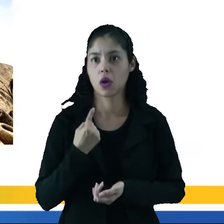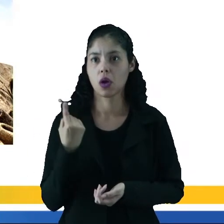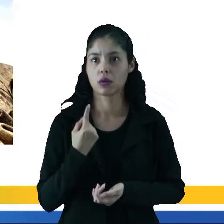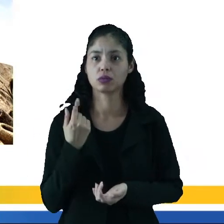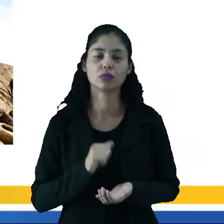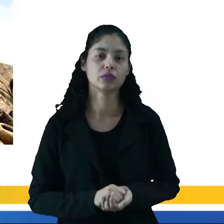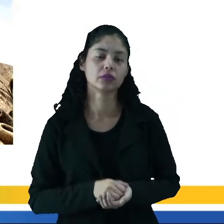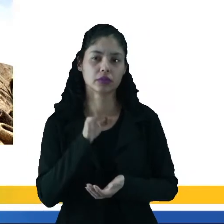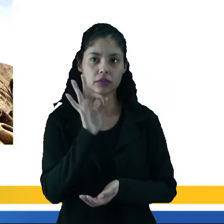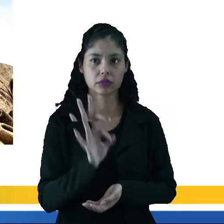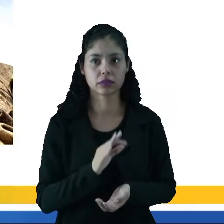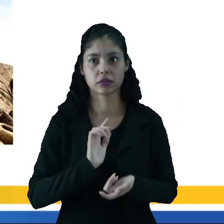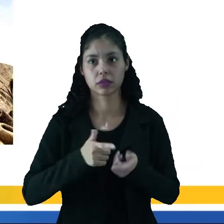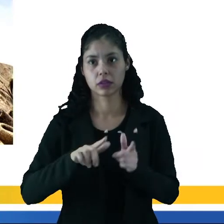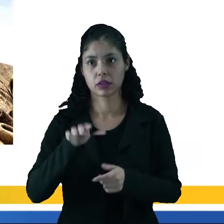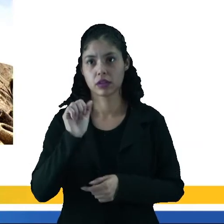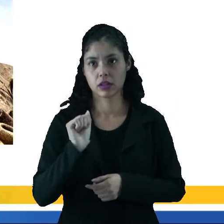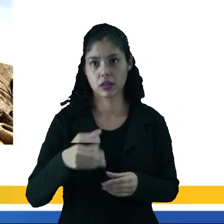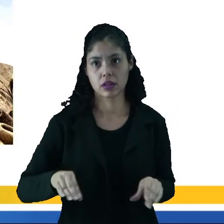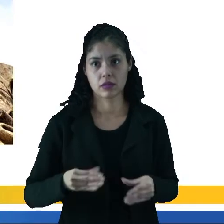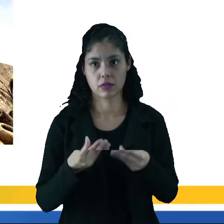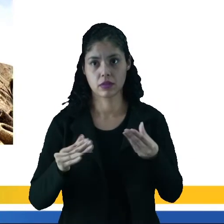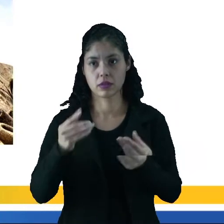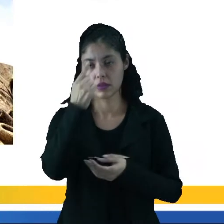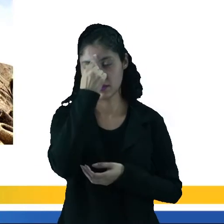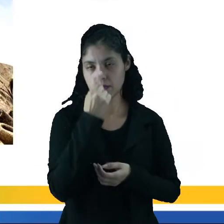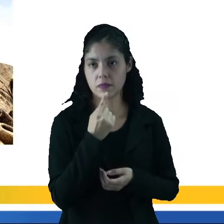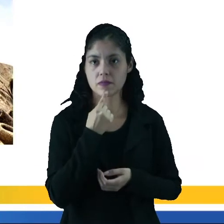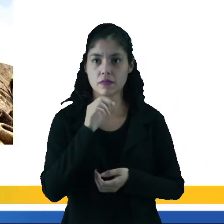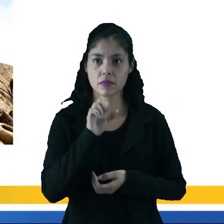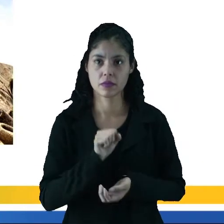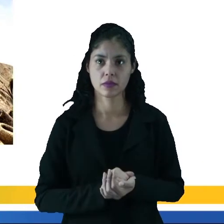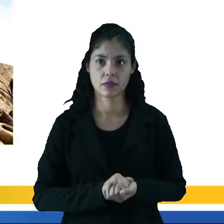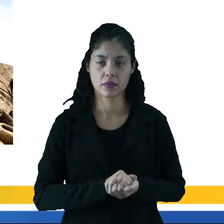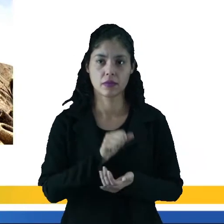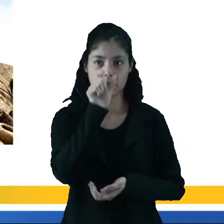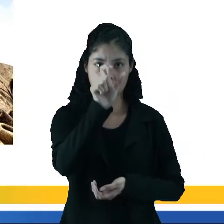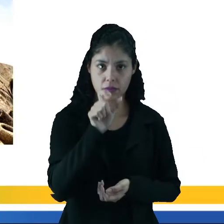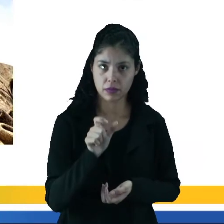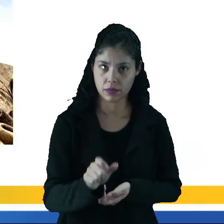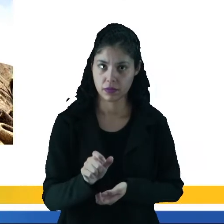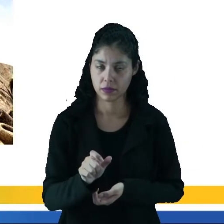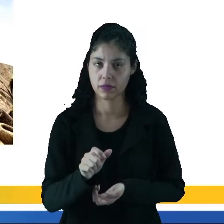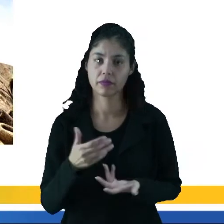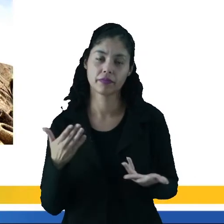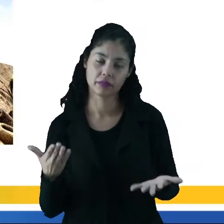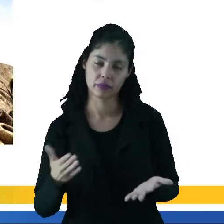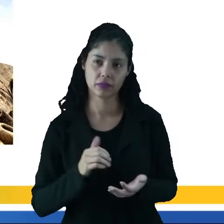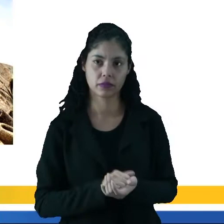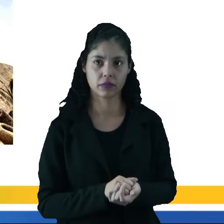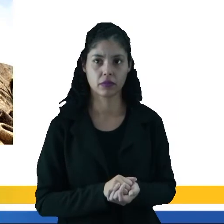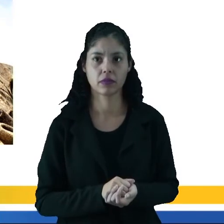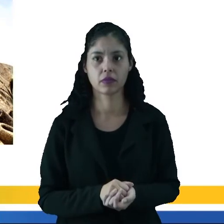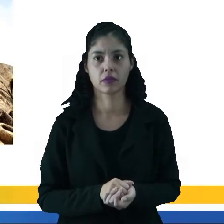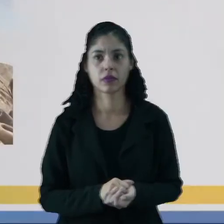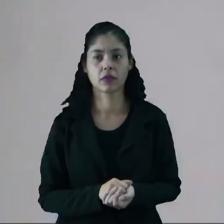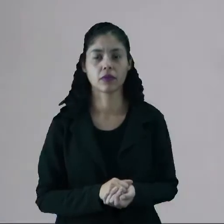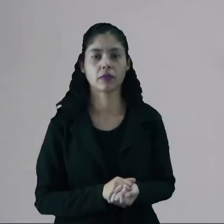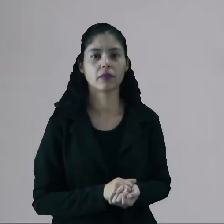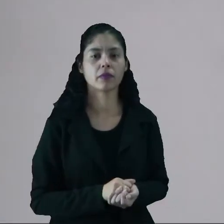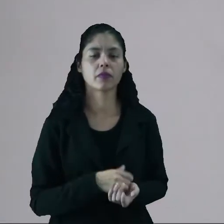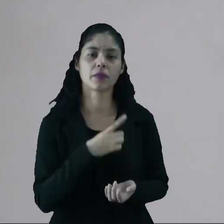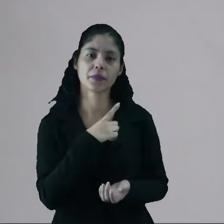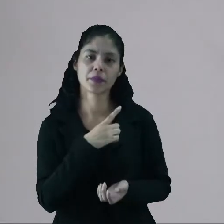questão certa aí vai ser a letra A. Por quê? Porque ele fala da personalidade do escultor e a personalidade do